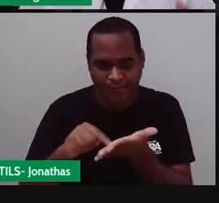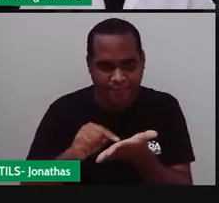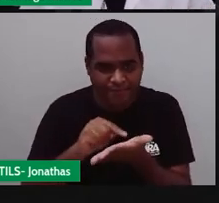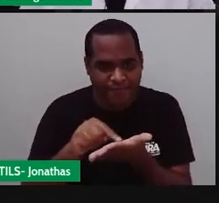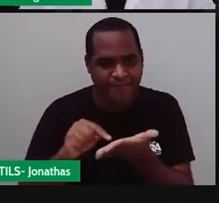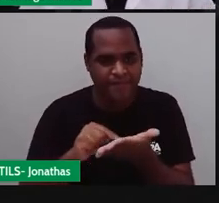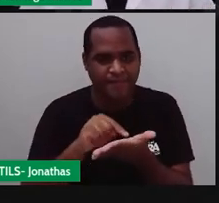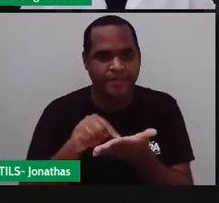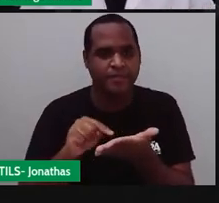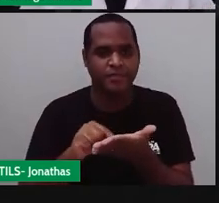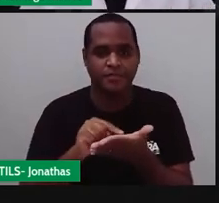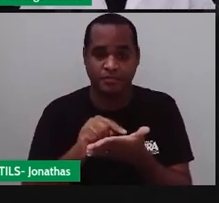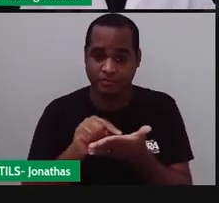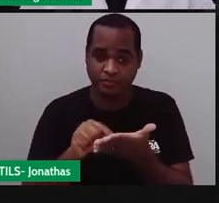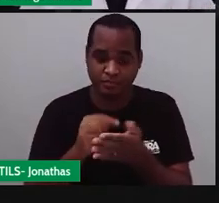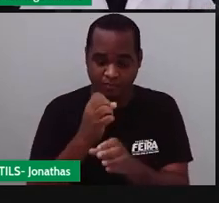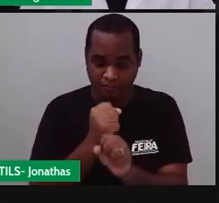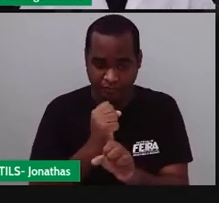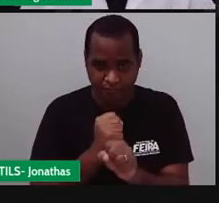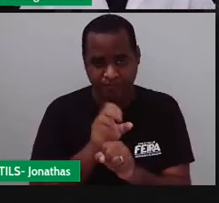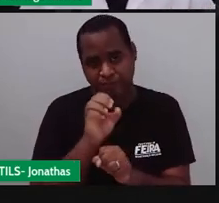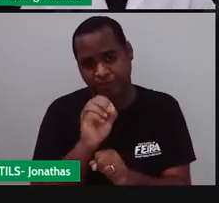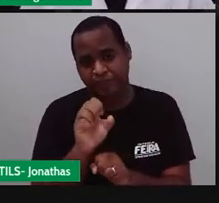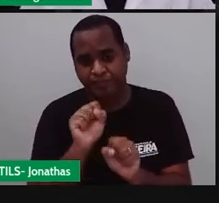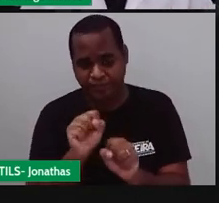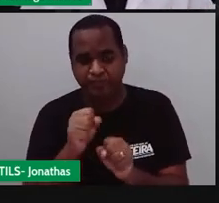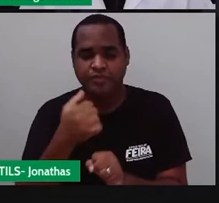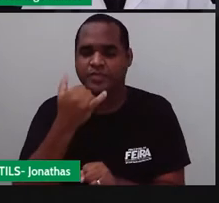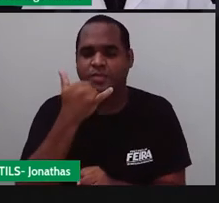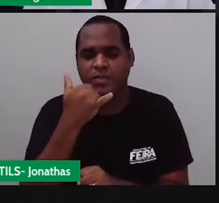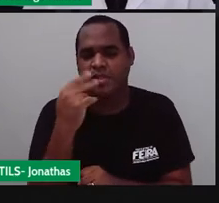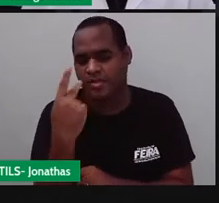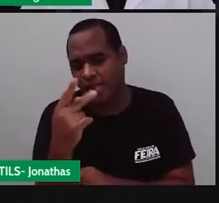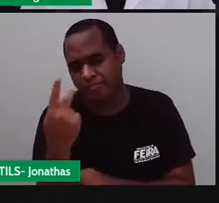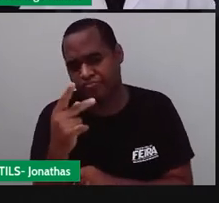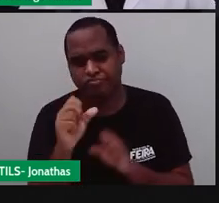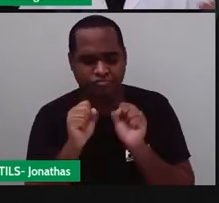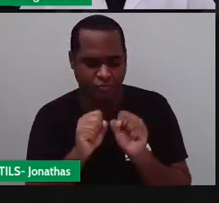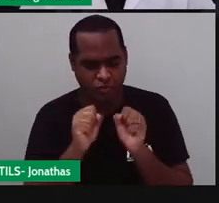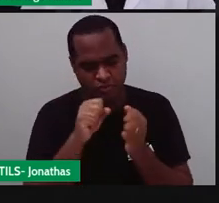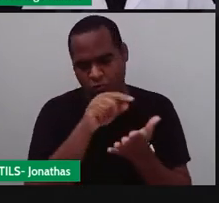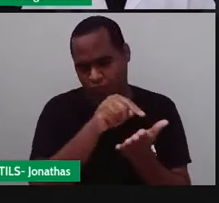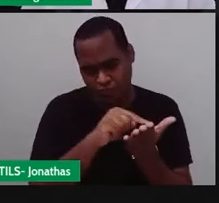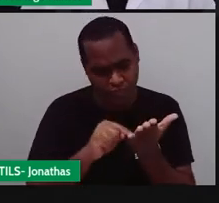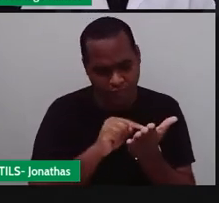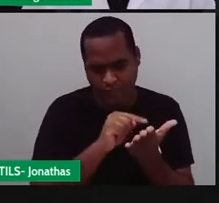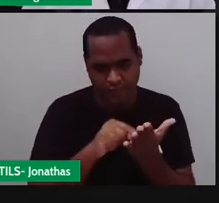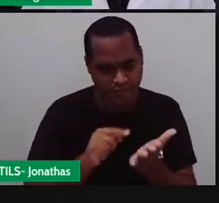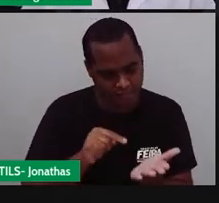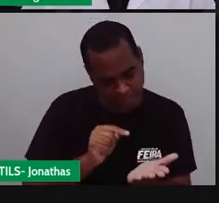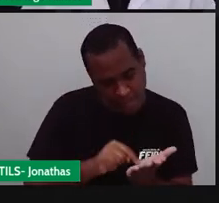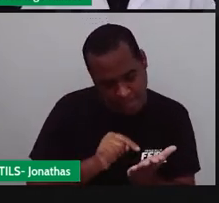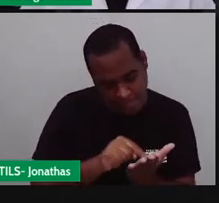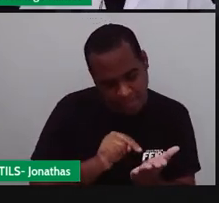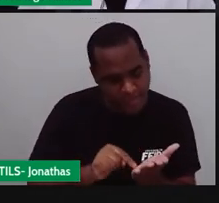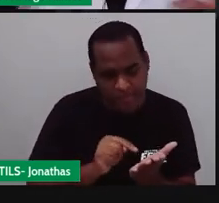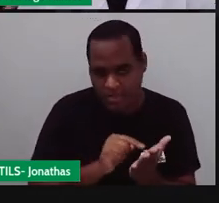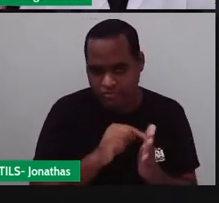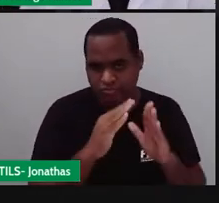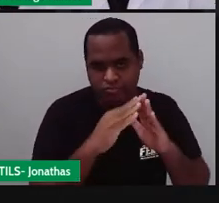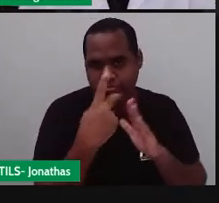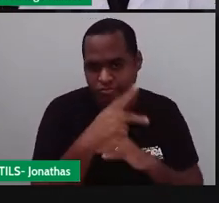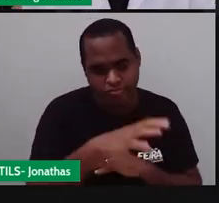Pode ser uma calculadora de dispositivo celular que você tem em mãos ou uma calculadorazinha convencional